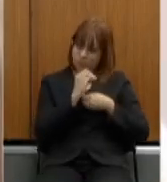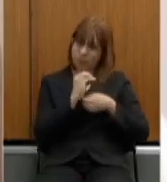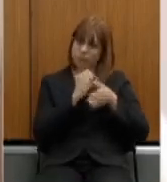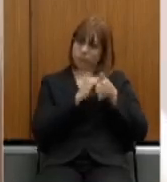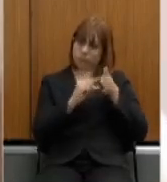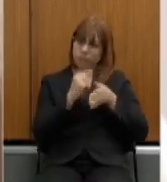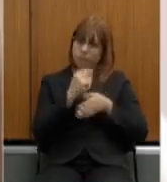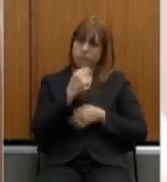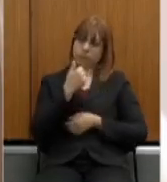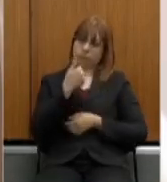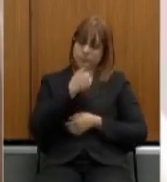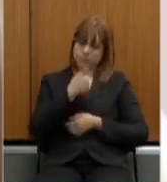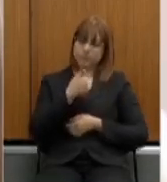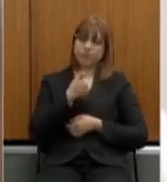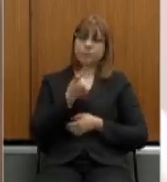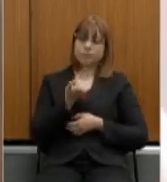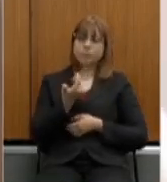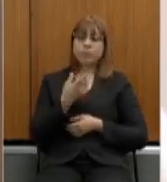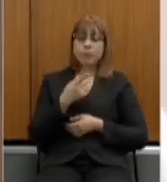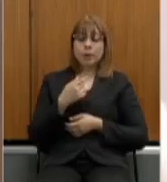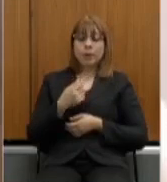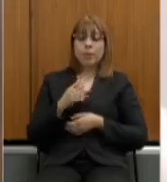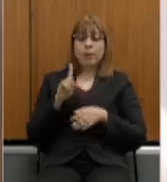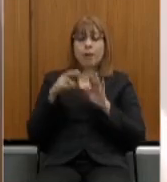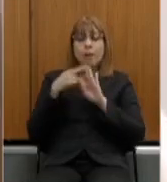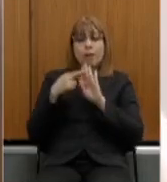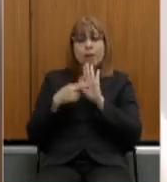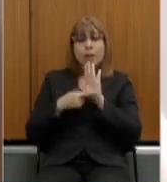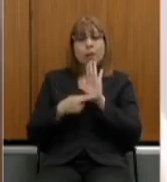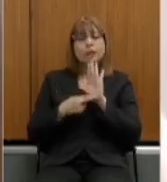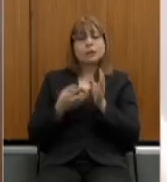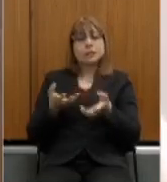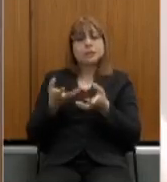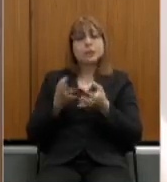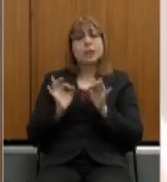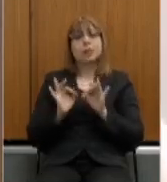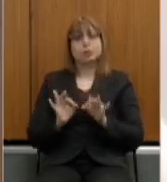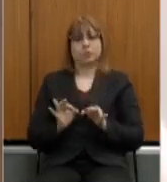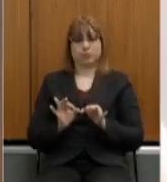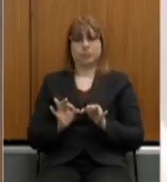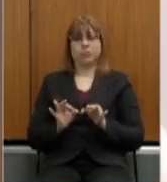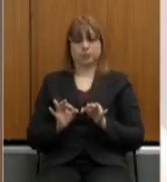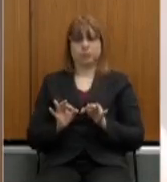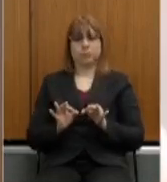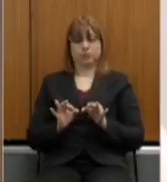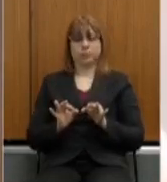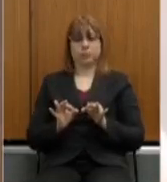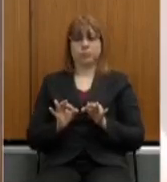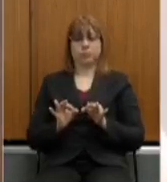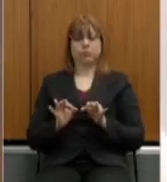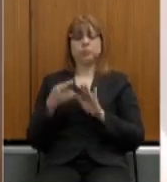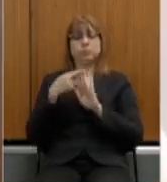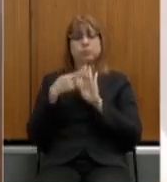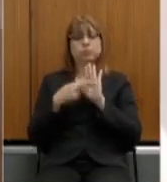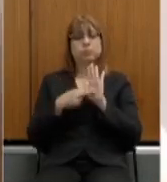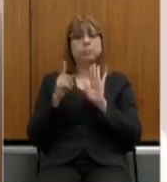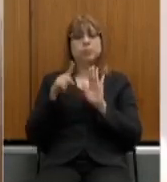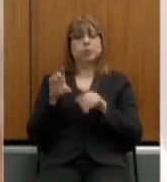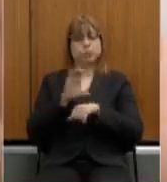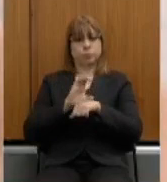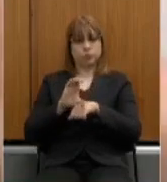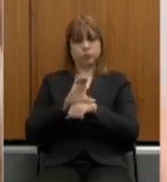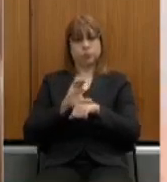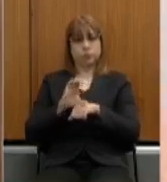verdade, no fundo, é a única norma que efetivamente requer alteração constitucional e os seus